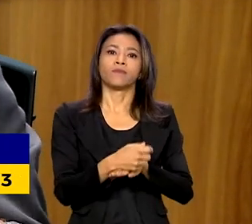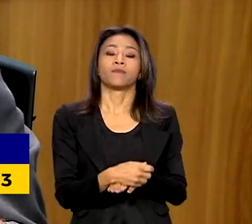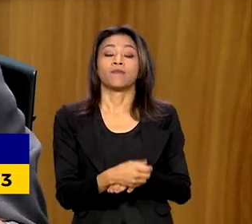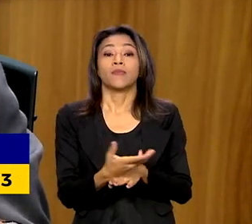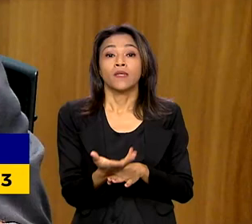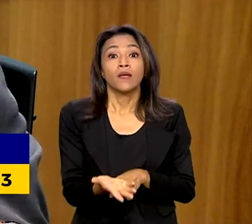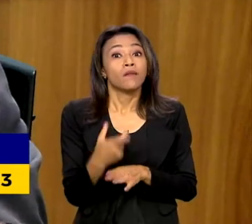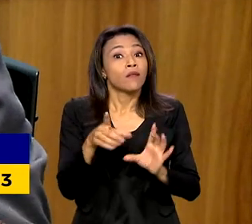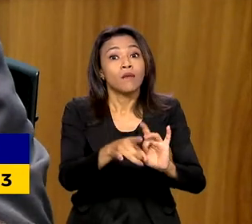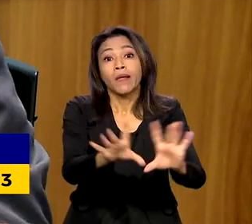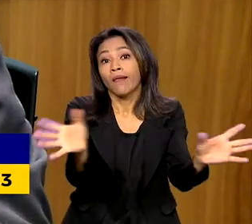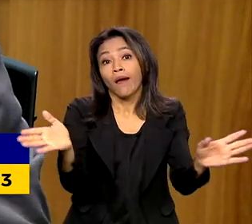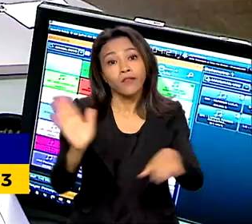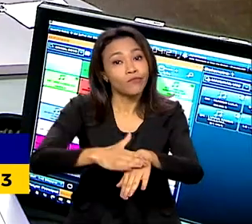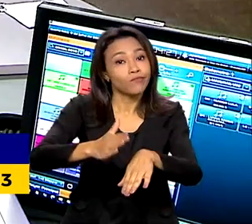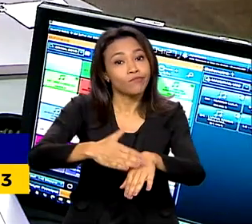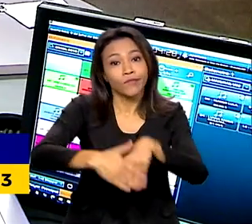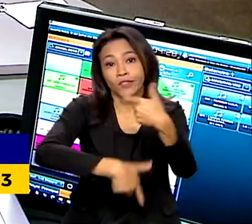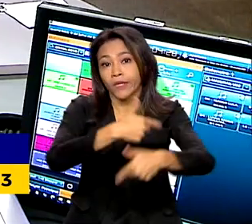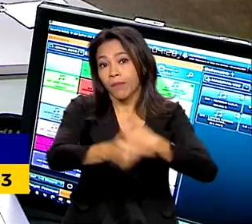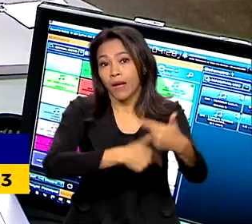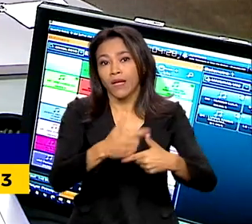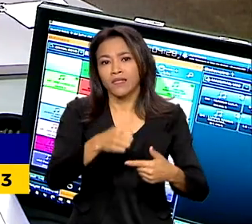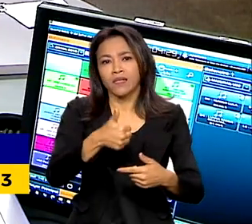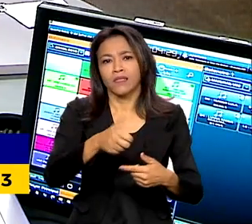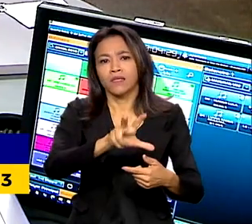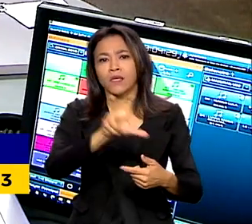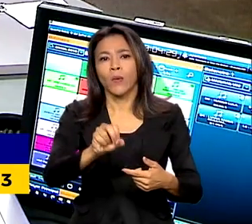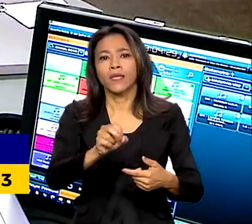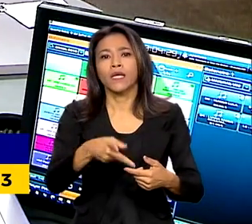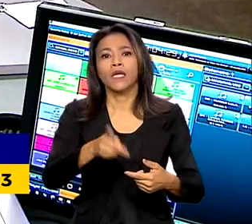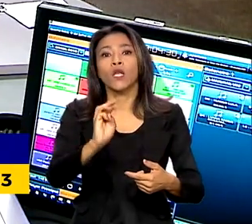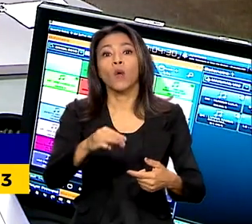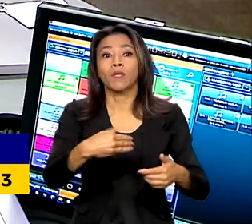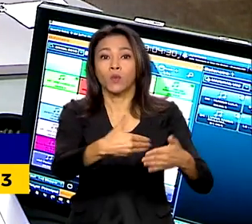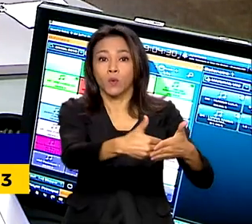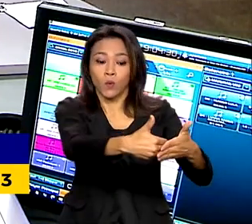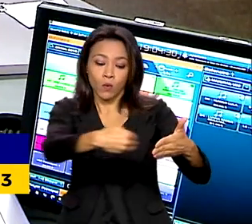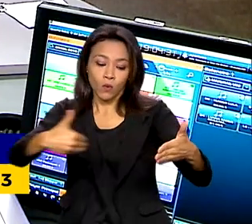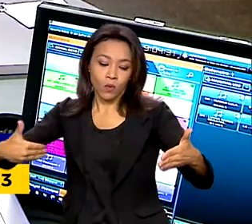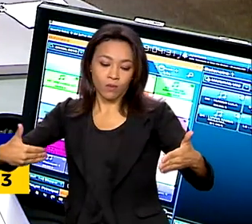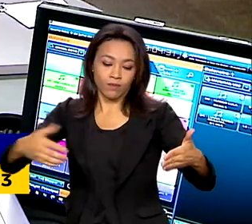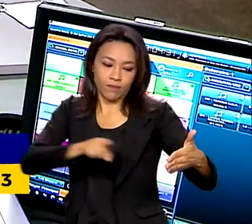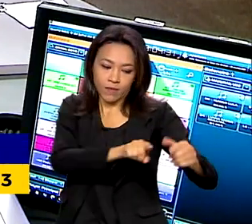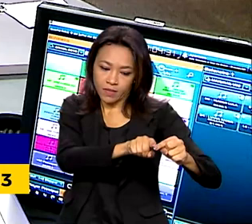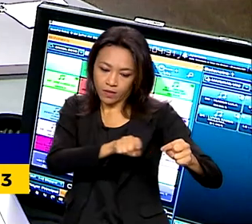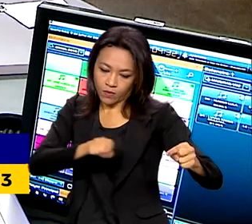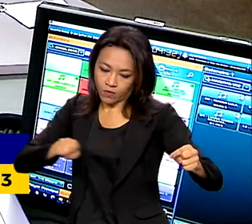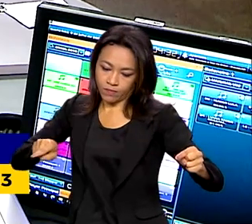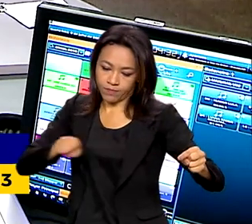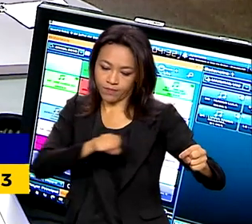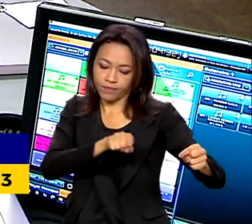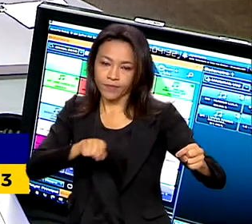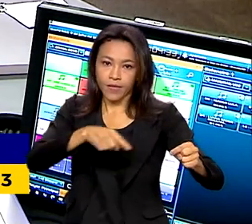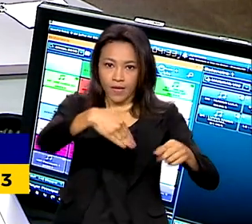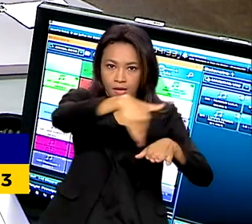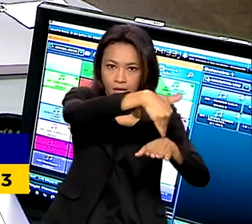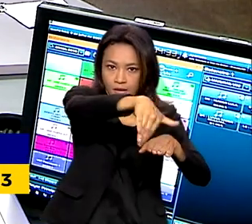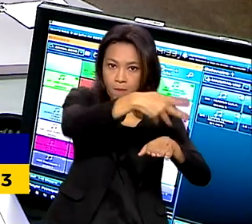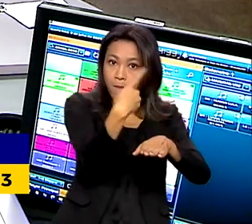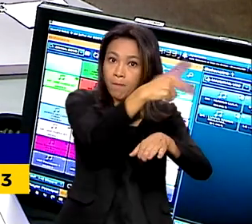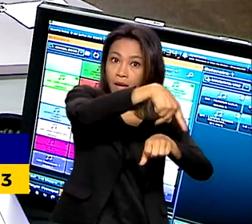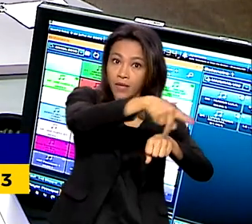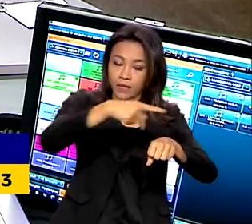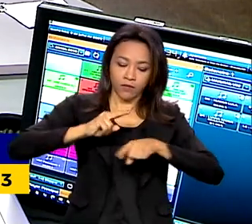liberdade para atuar em uma faixa de 150 quilômetros da fronteira. É como se estivesse patrulhando a fronteira. E nós tínhamos